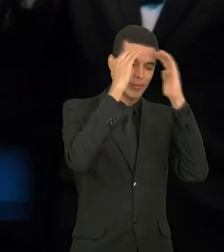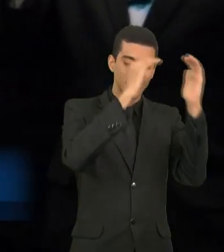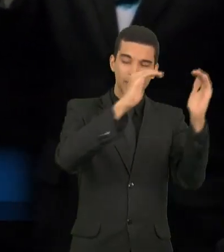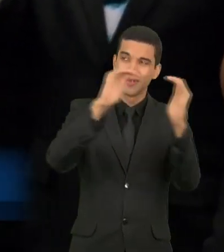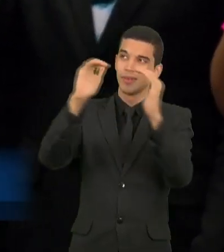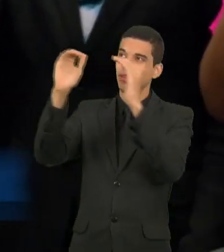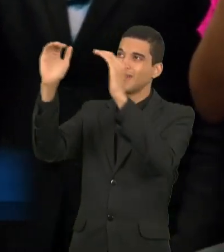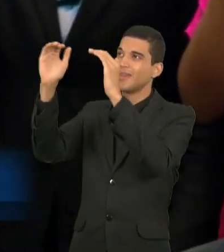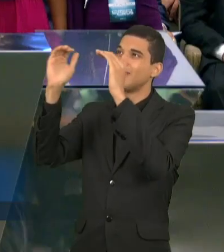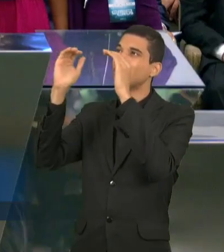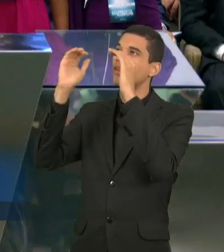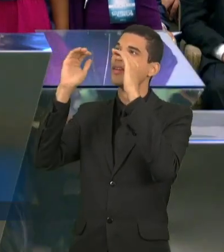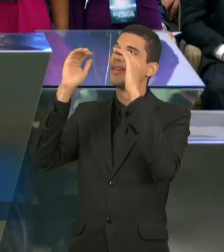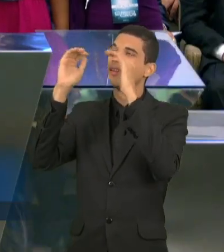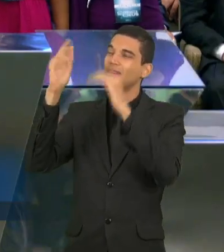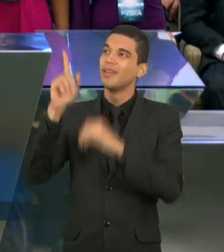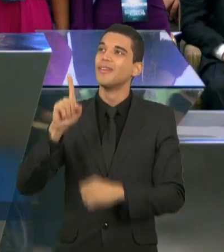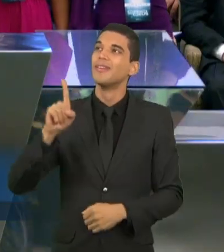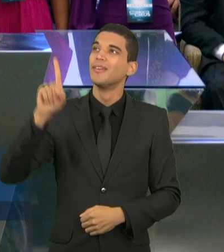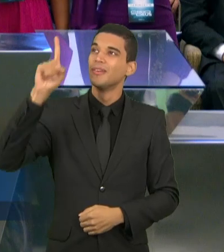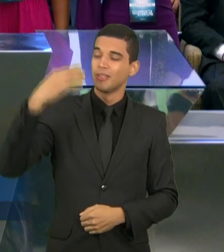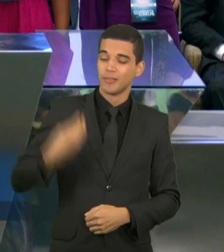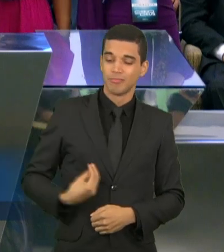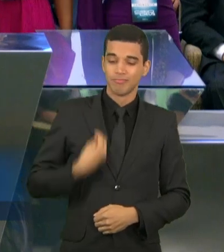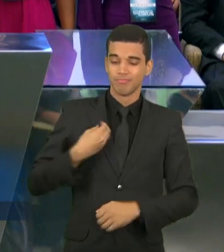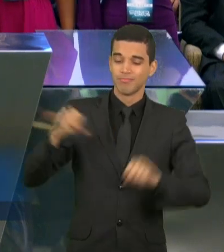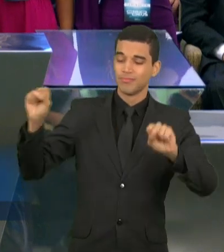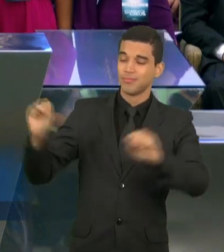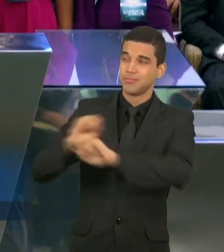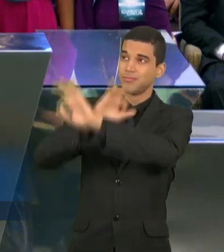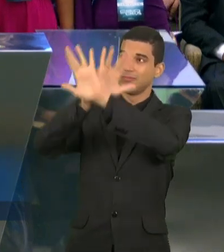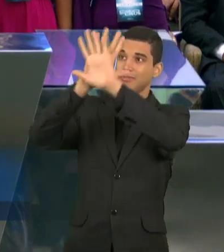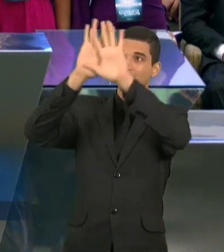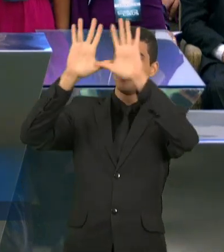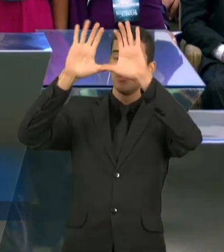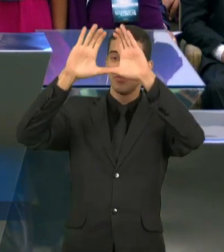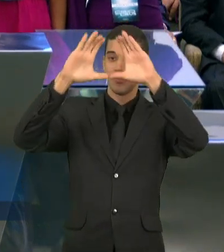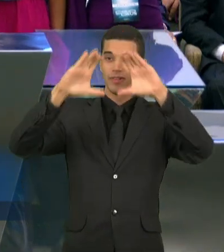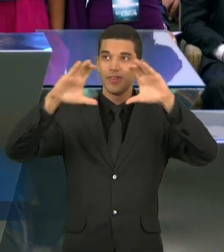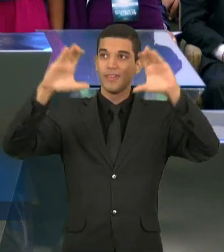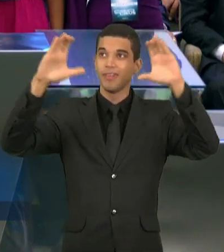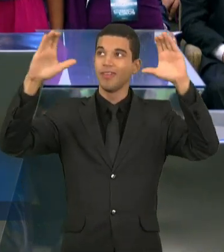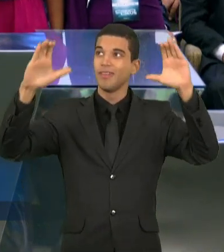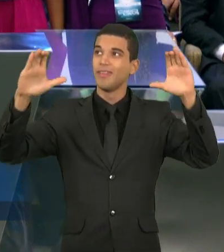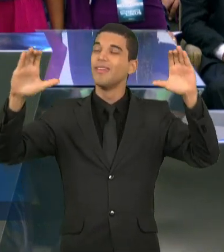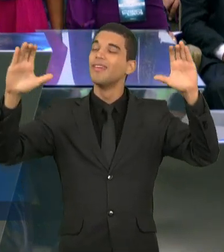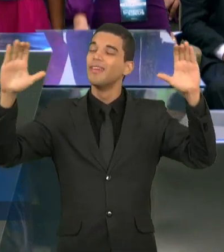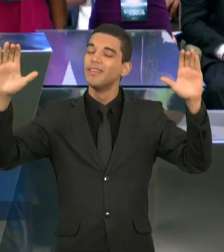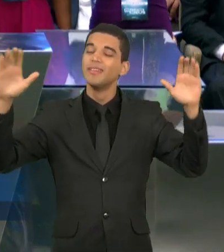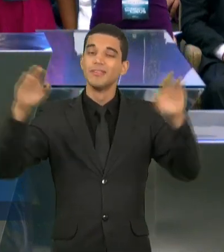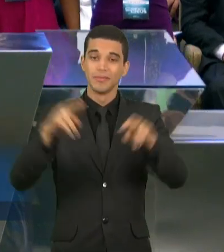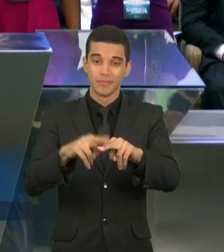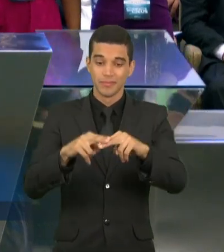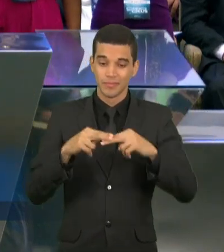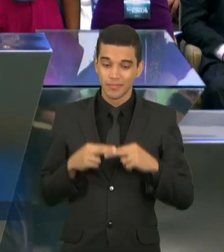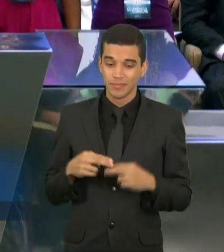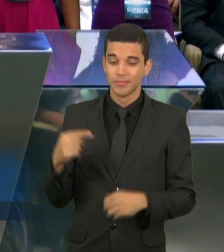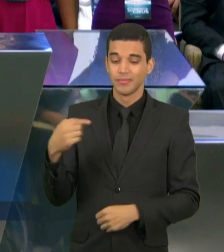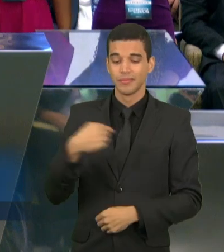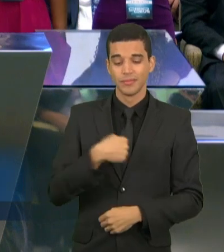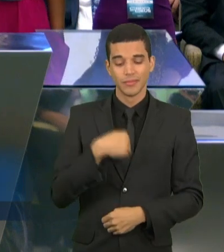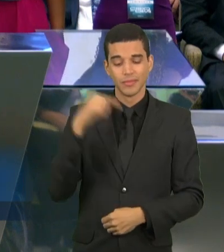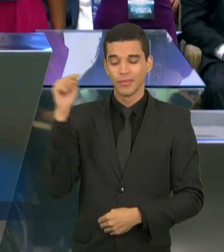tua presença enche o céu, por